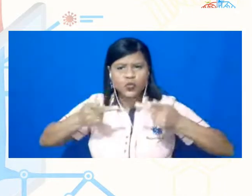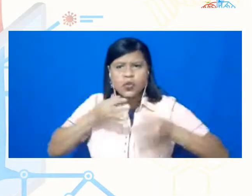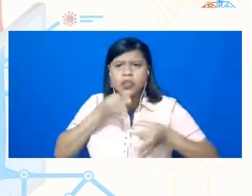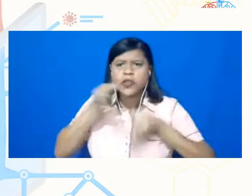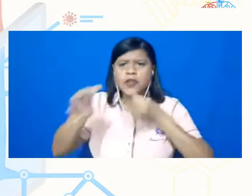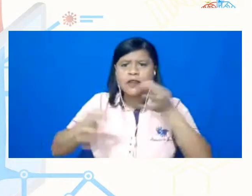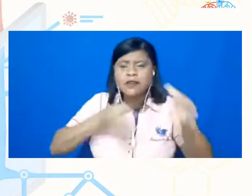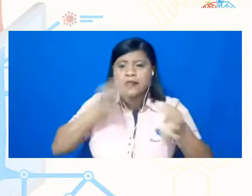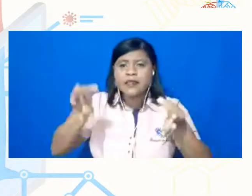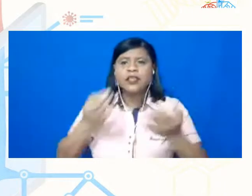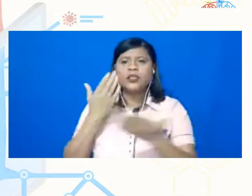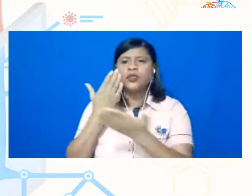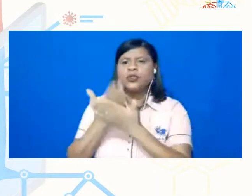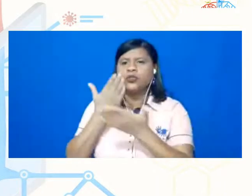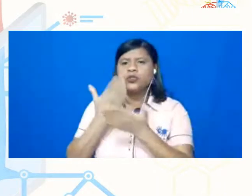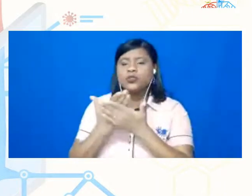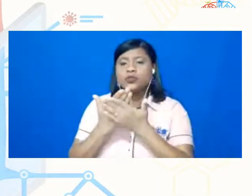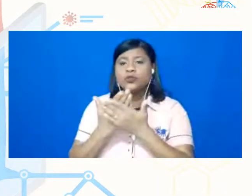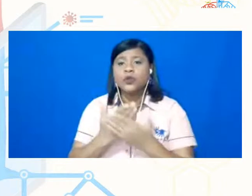sobre o ensino médio,